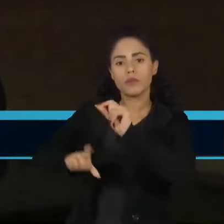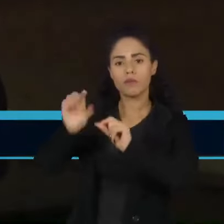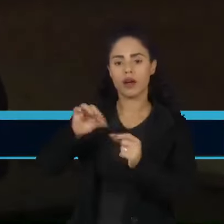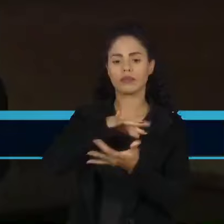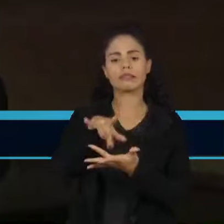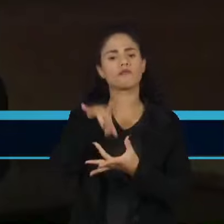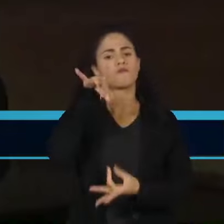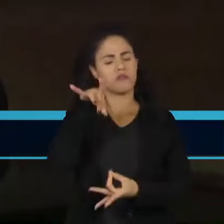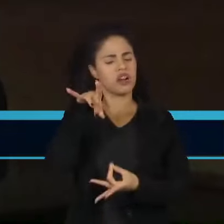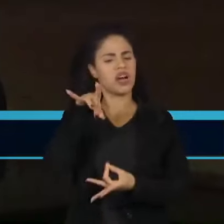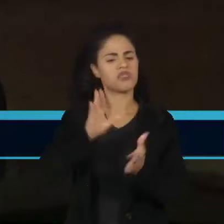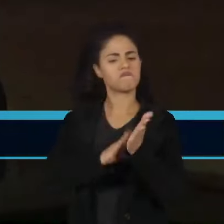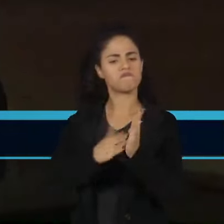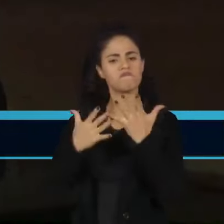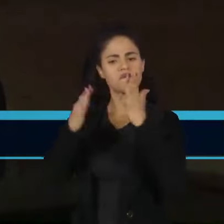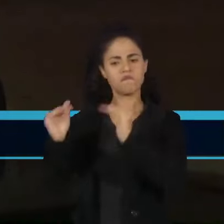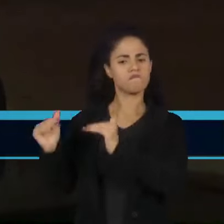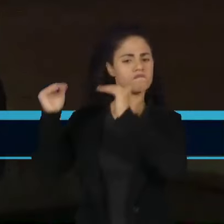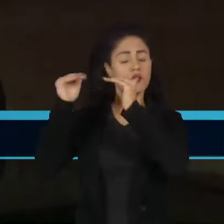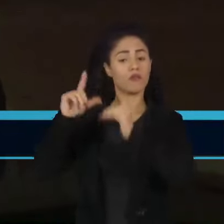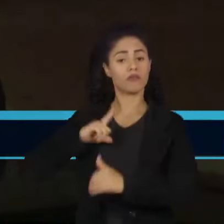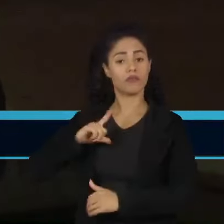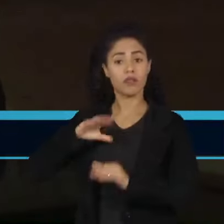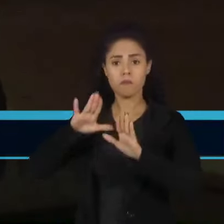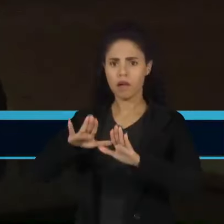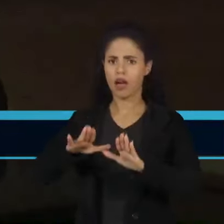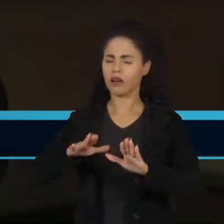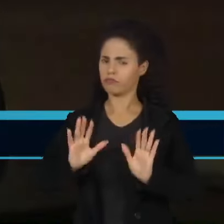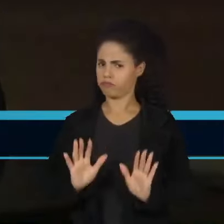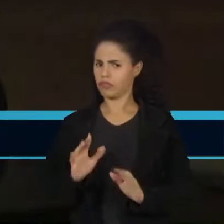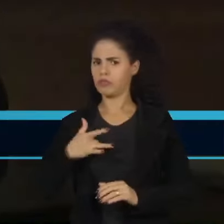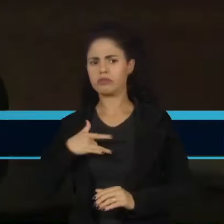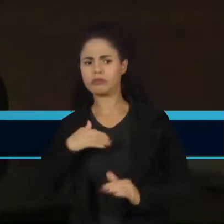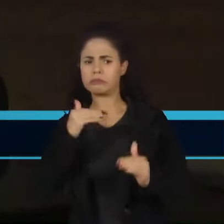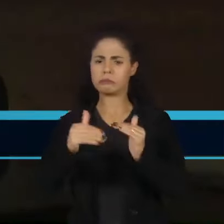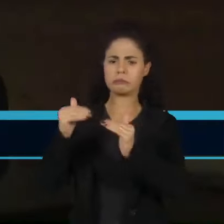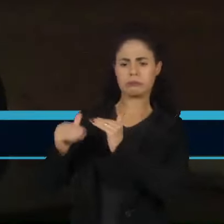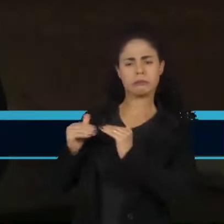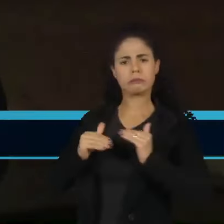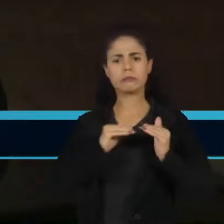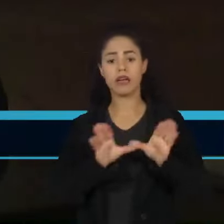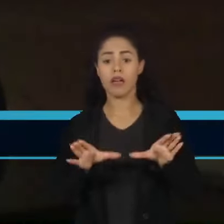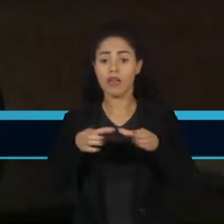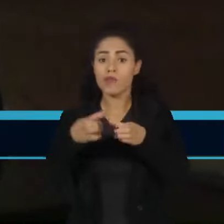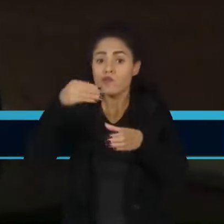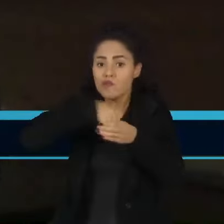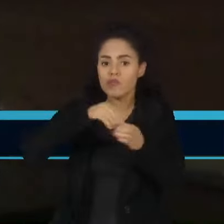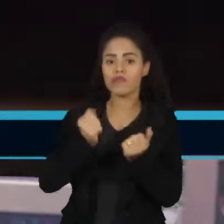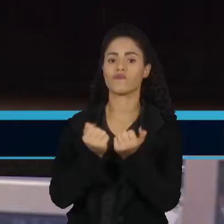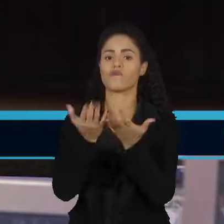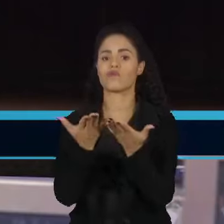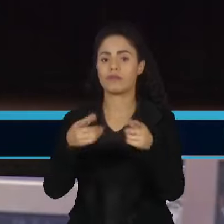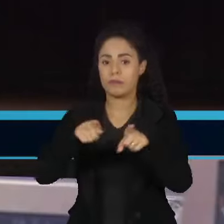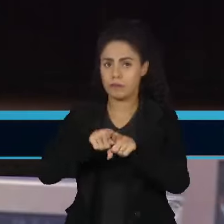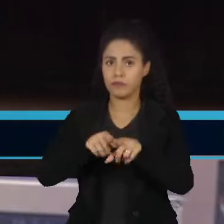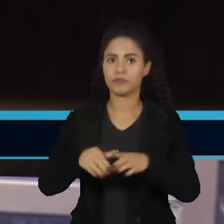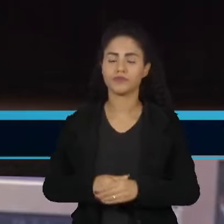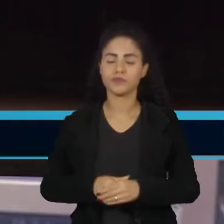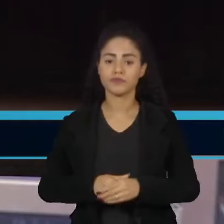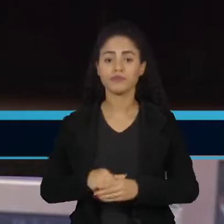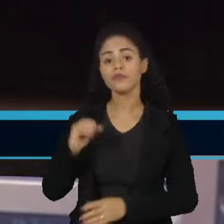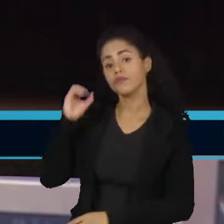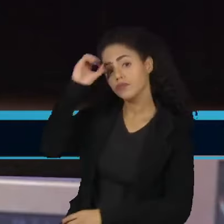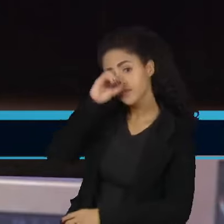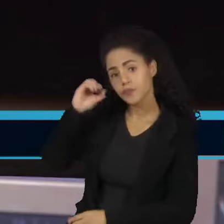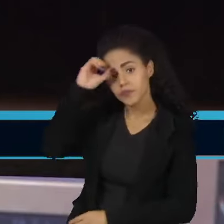democrática e soberana. As reações geraram divergências dentro e fora do governo. O ministro das